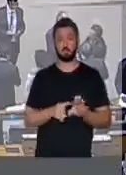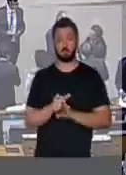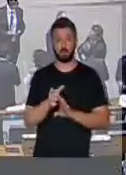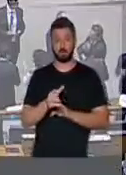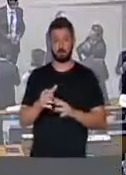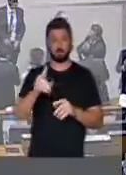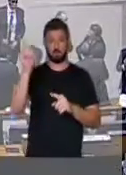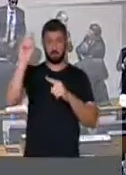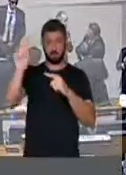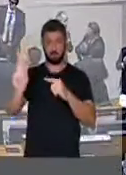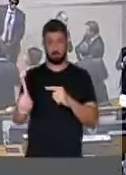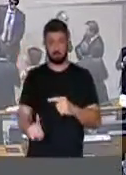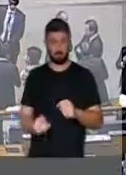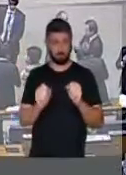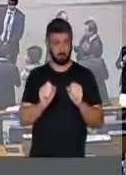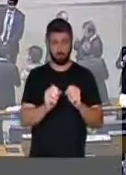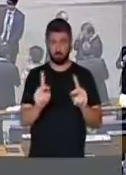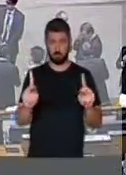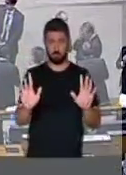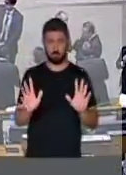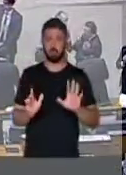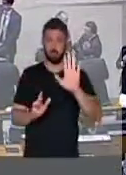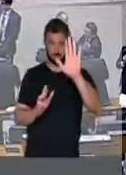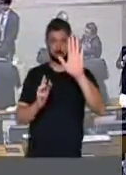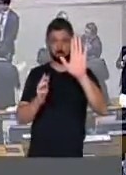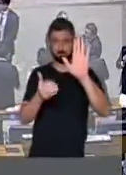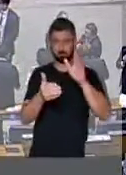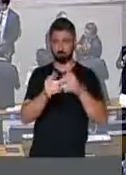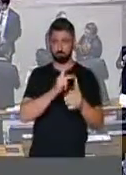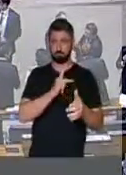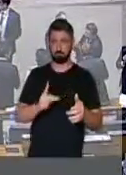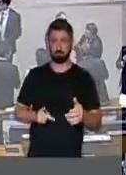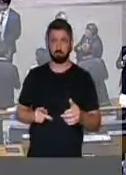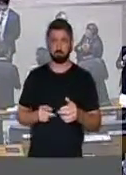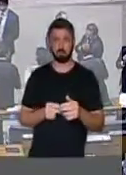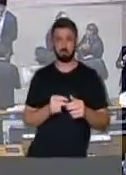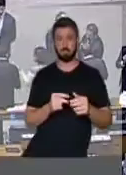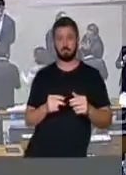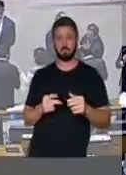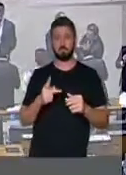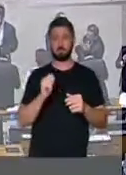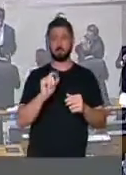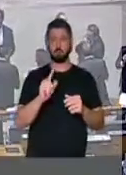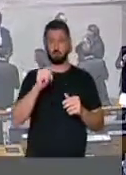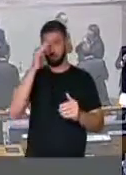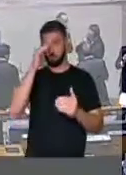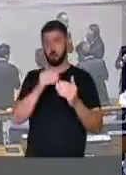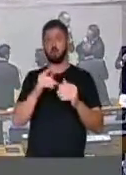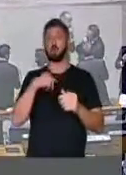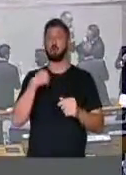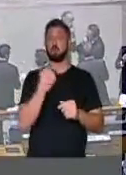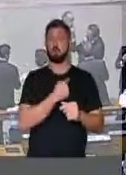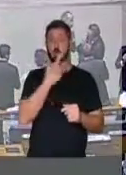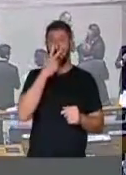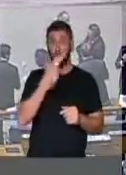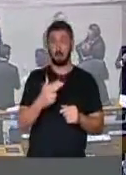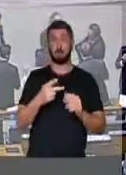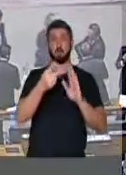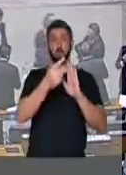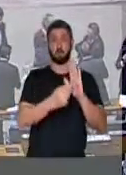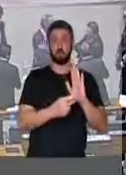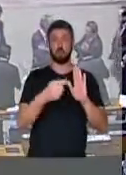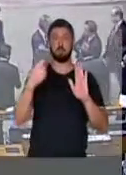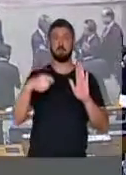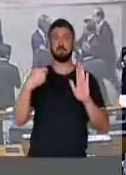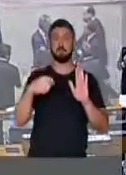Podemos colocar não para todo mundo, né? Não, não, presidente, o pessoal discorda, nós entendemos que o plano